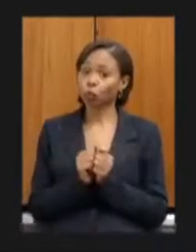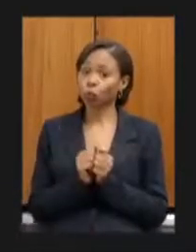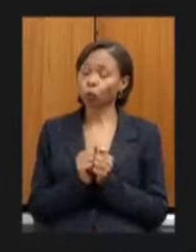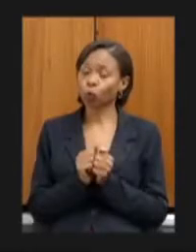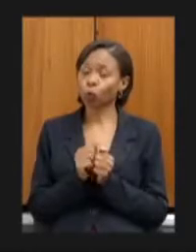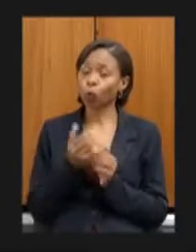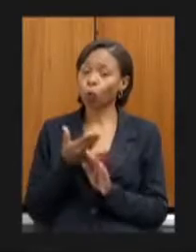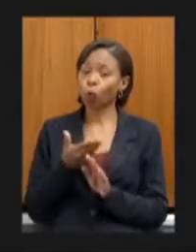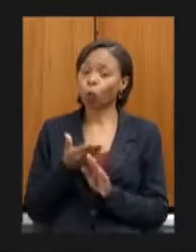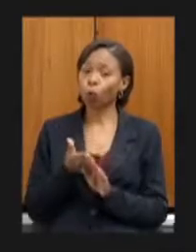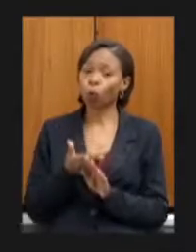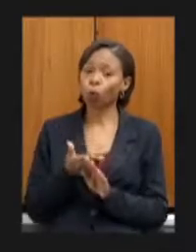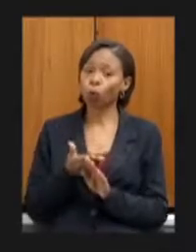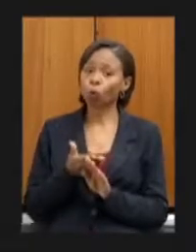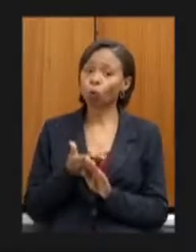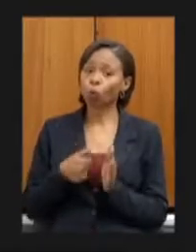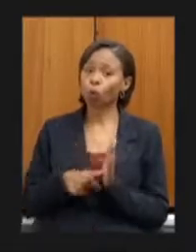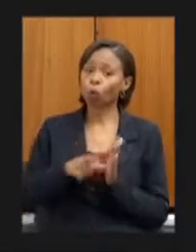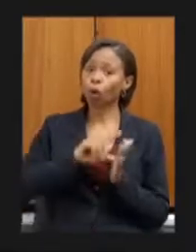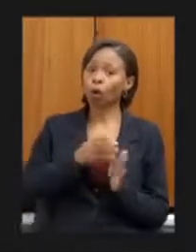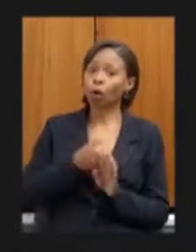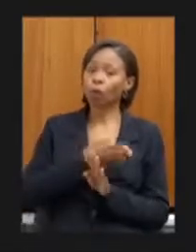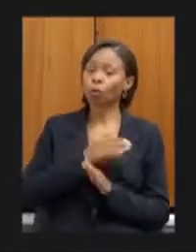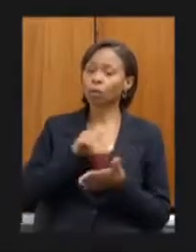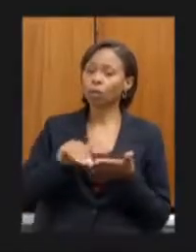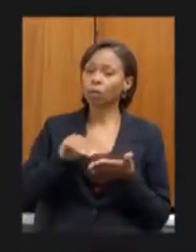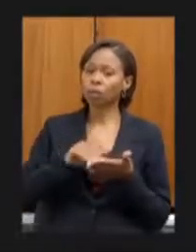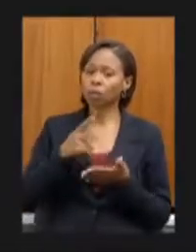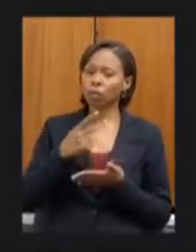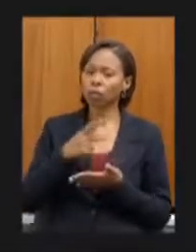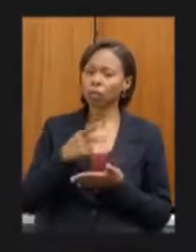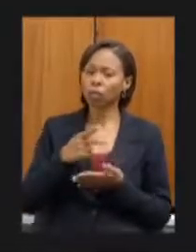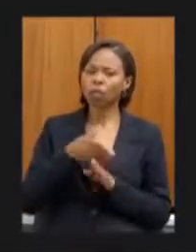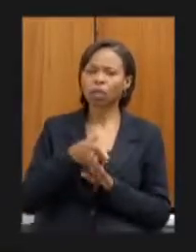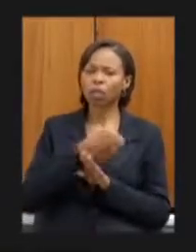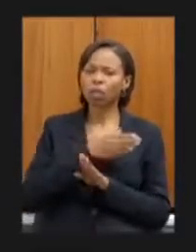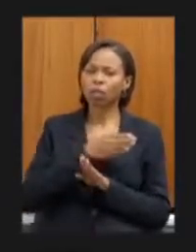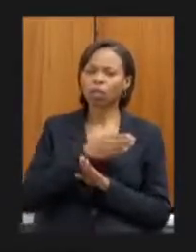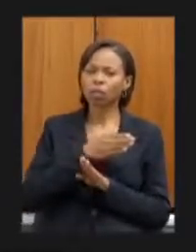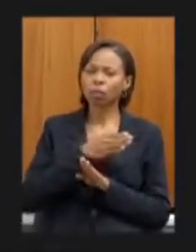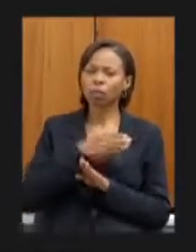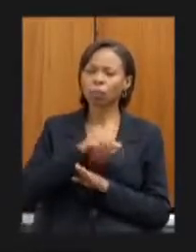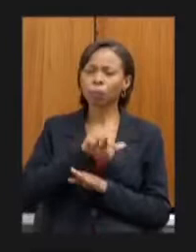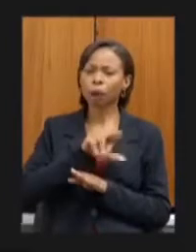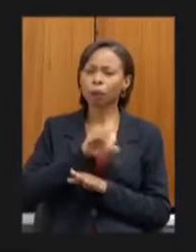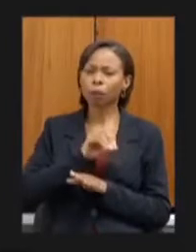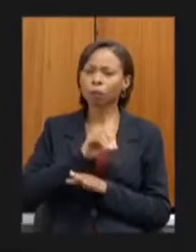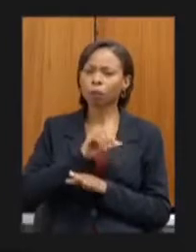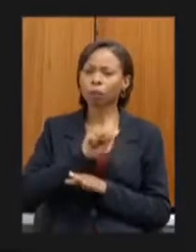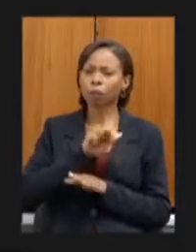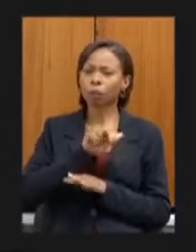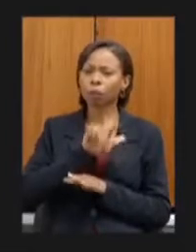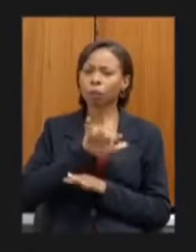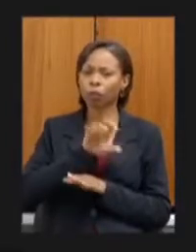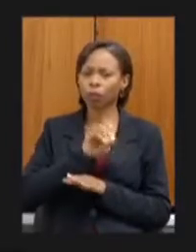deputado não o secretário Marco Aurélio que construímos aqueles